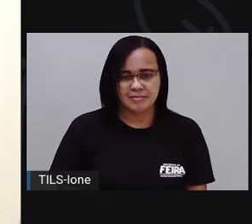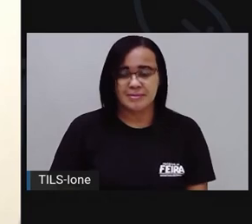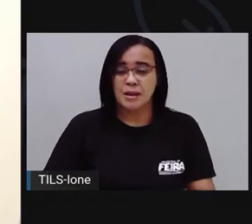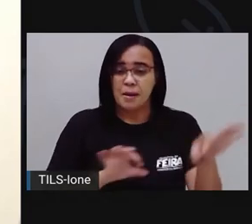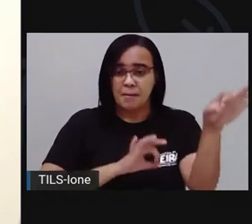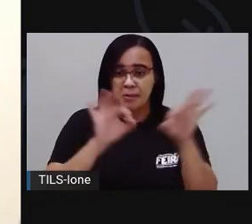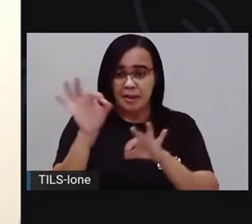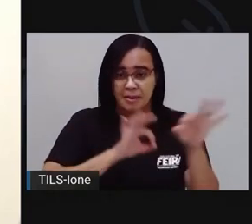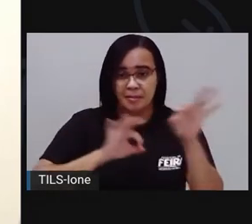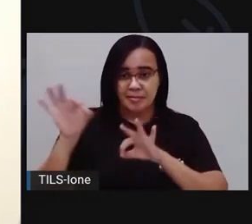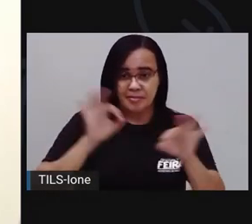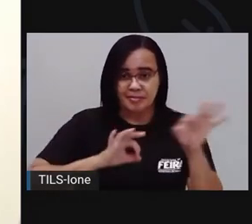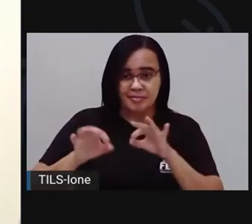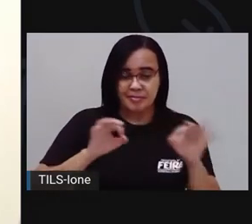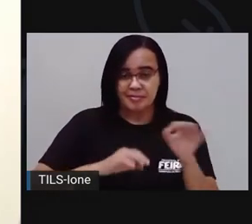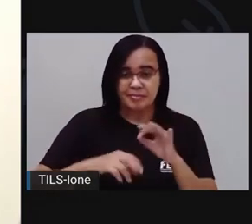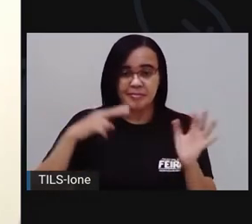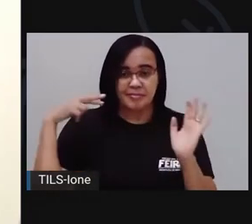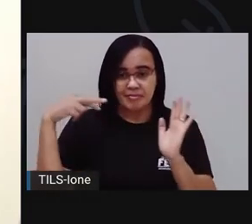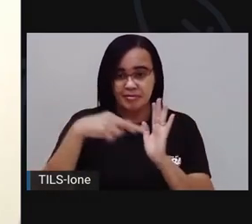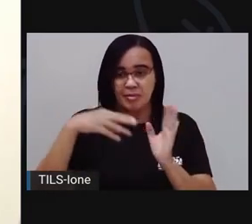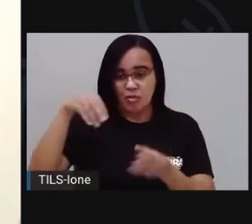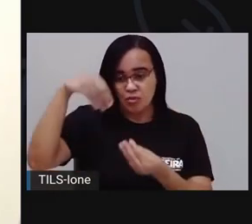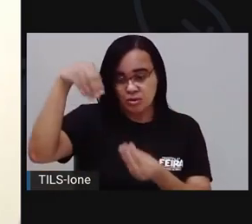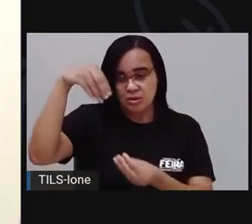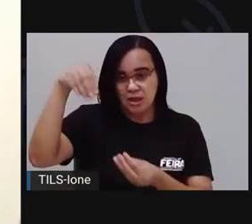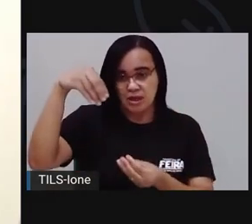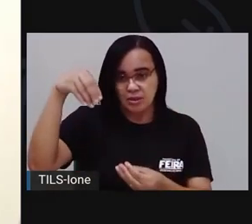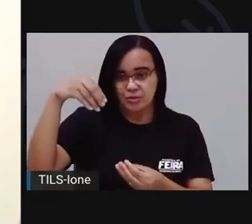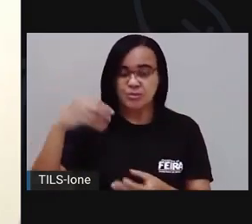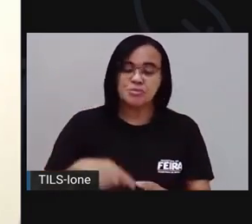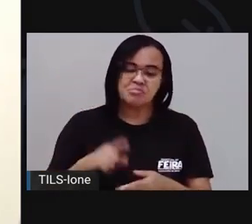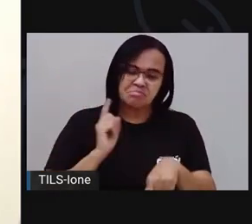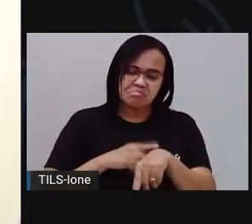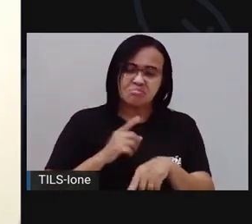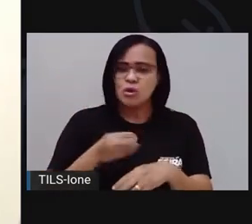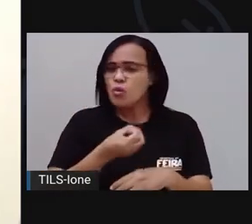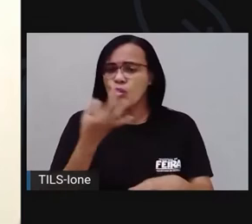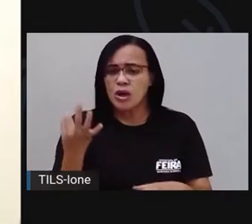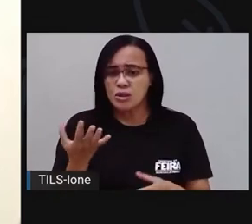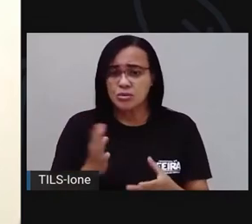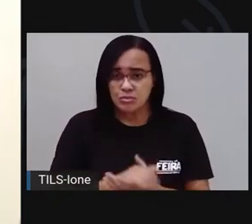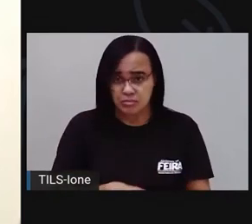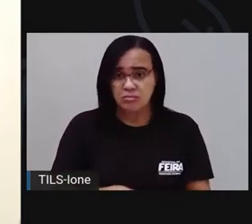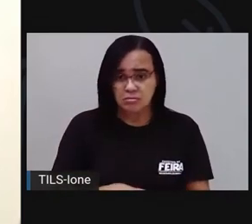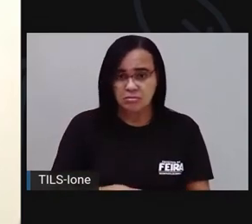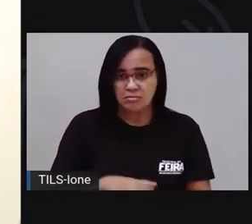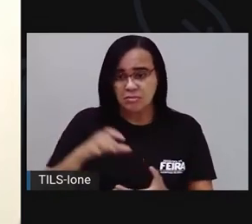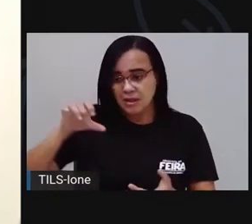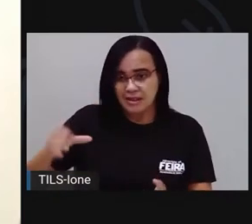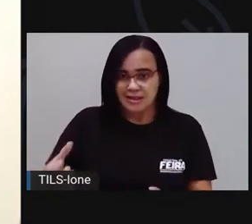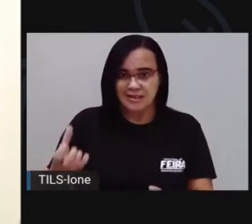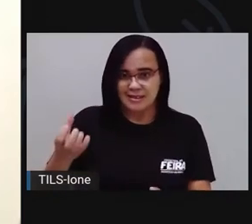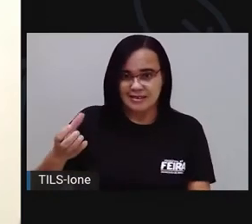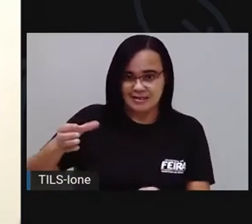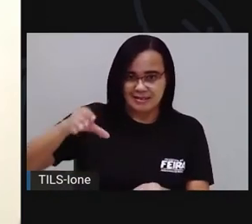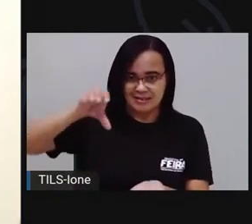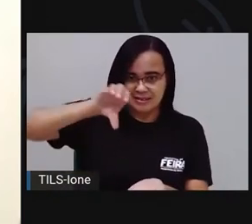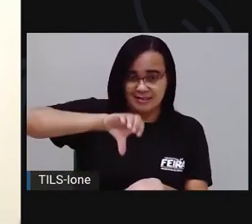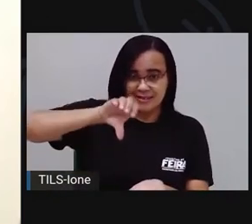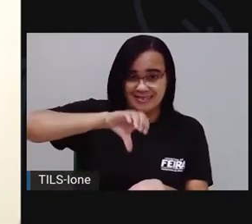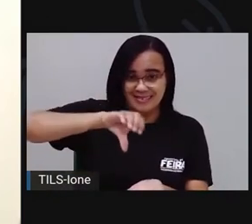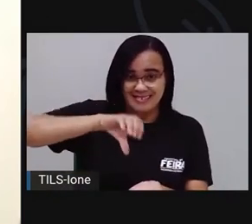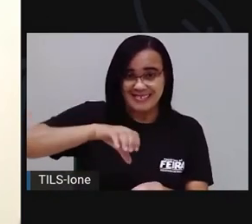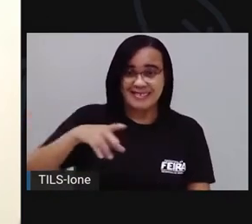preparando, medindo, né? A farinha, tá certo? Então, a Pró está aqui com a xícara. A Pró Adriana aqui, minha